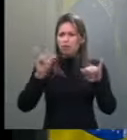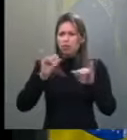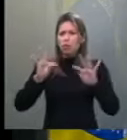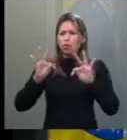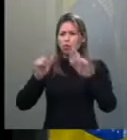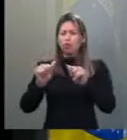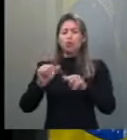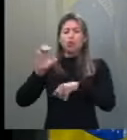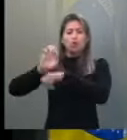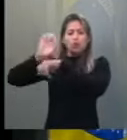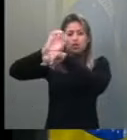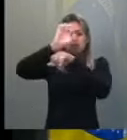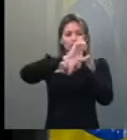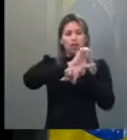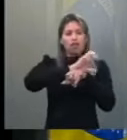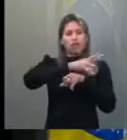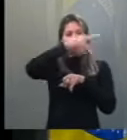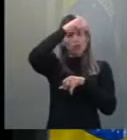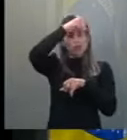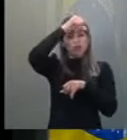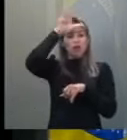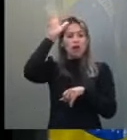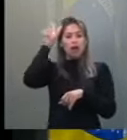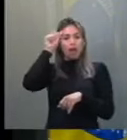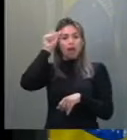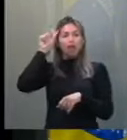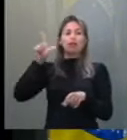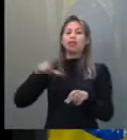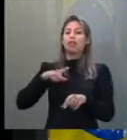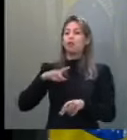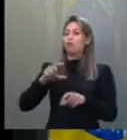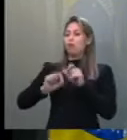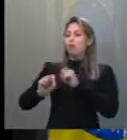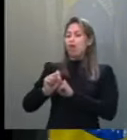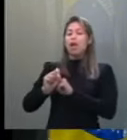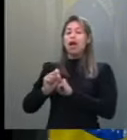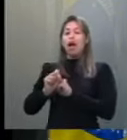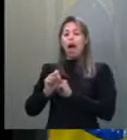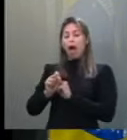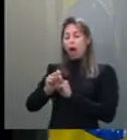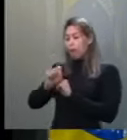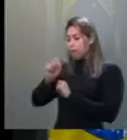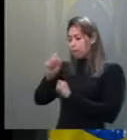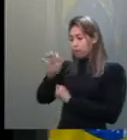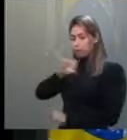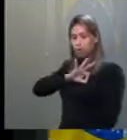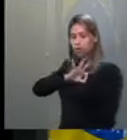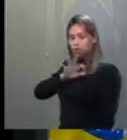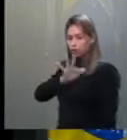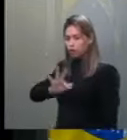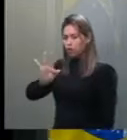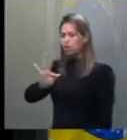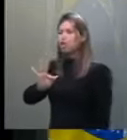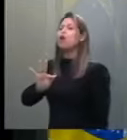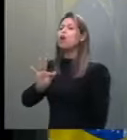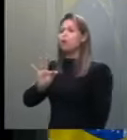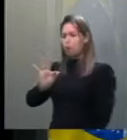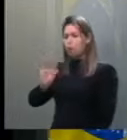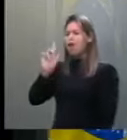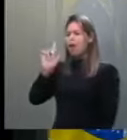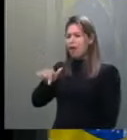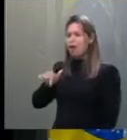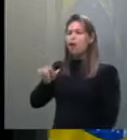espero que a Polícia Federal, uma das instituições mais sérias desse país, apure